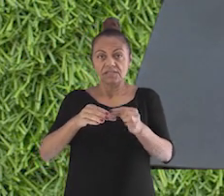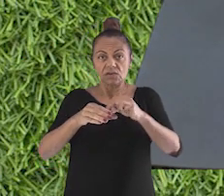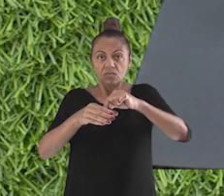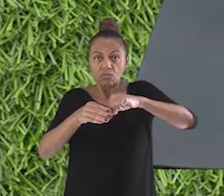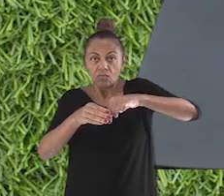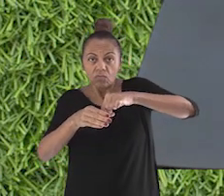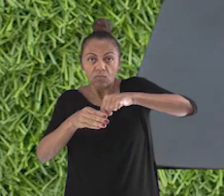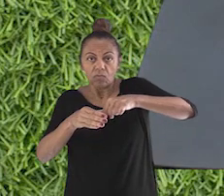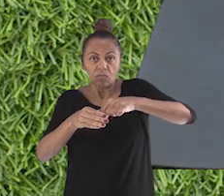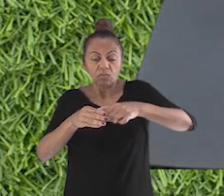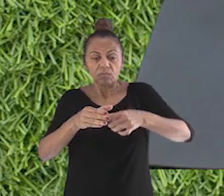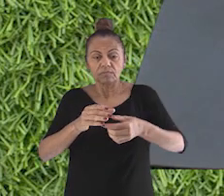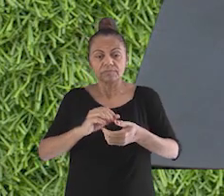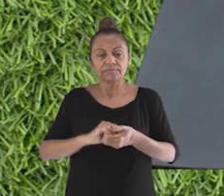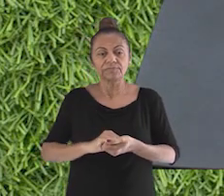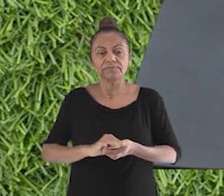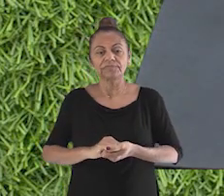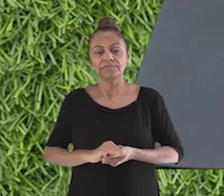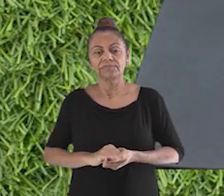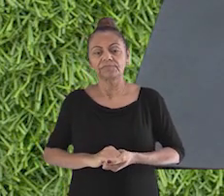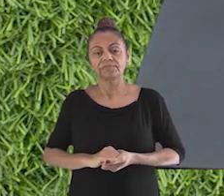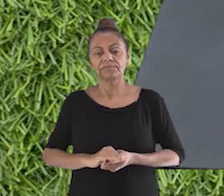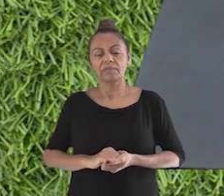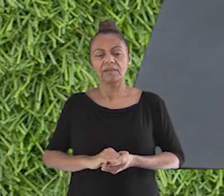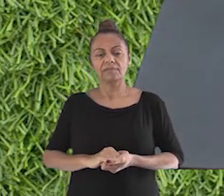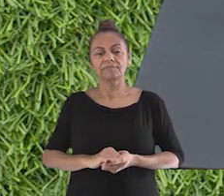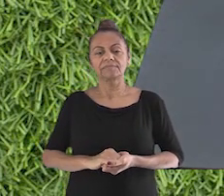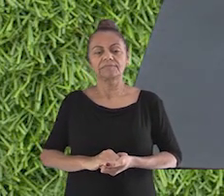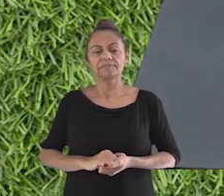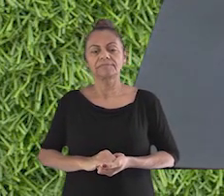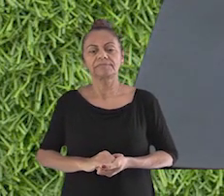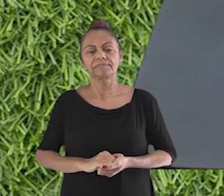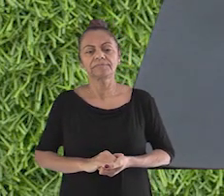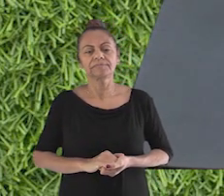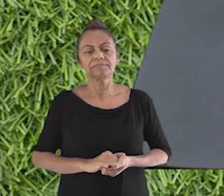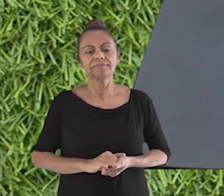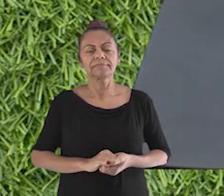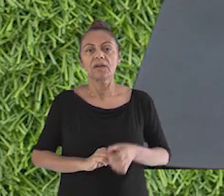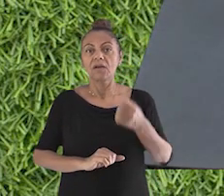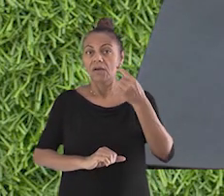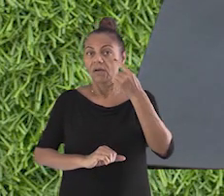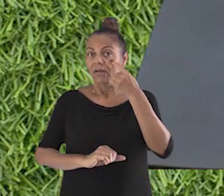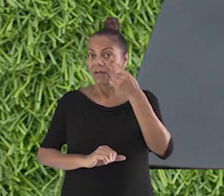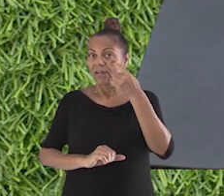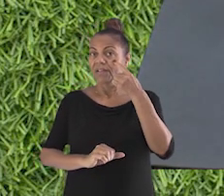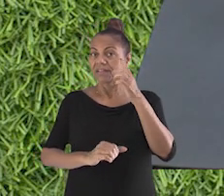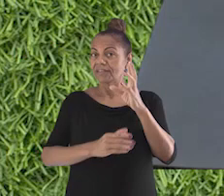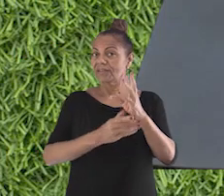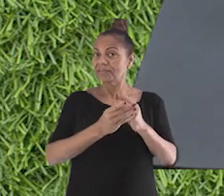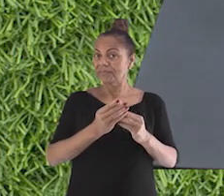cortar um pouco. E aí, nós vamos cortar até a parte da linha lá em cima.